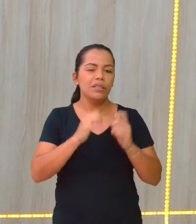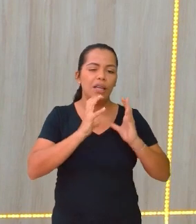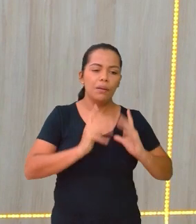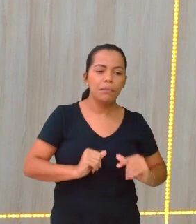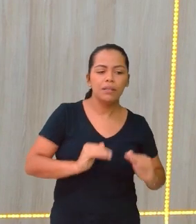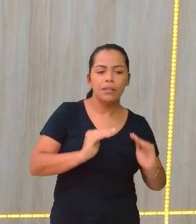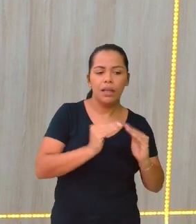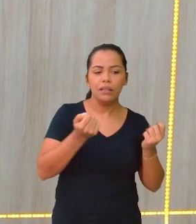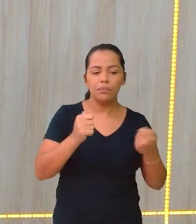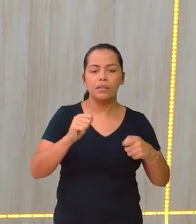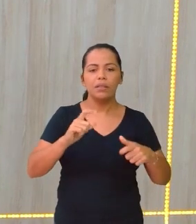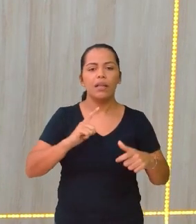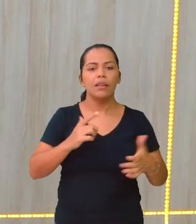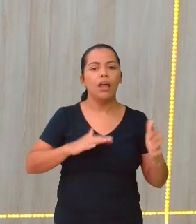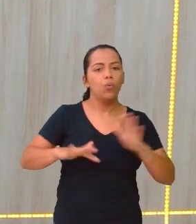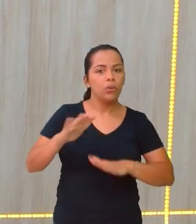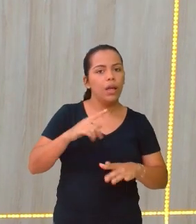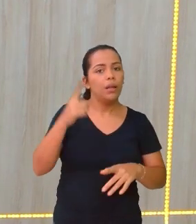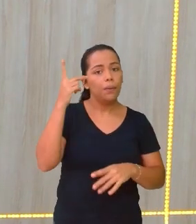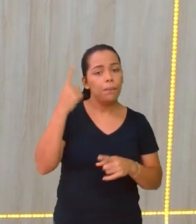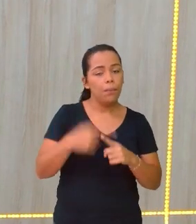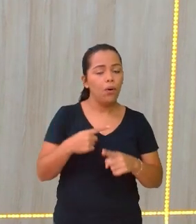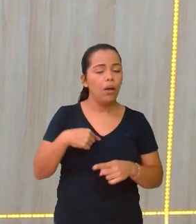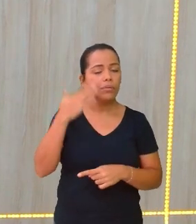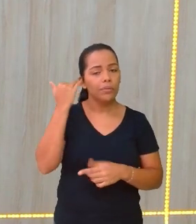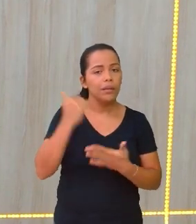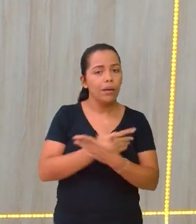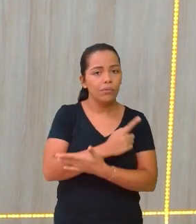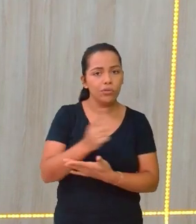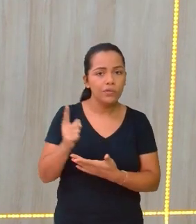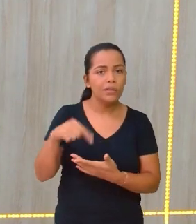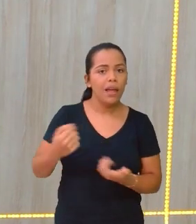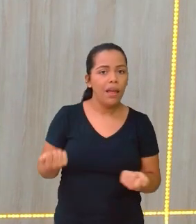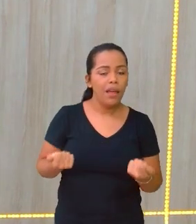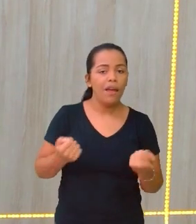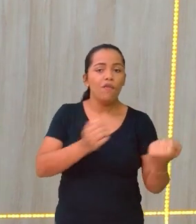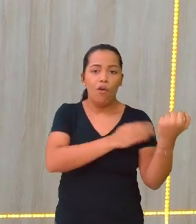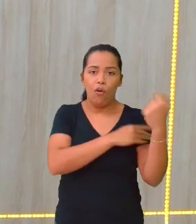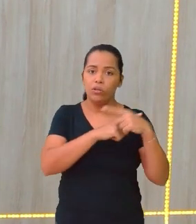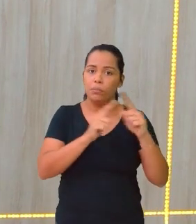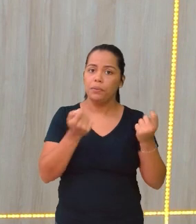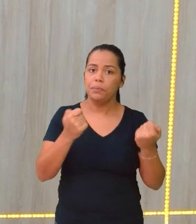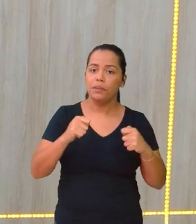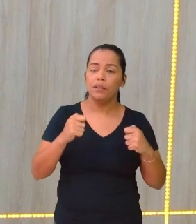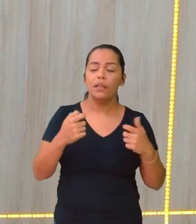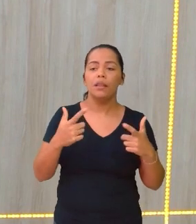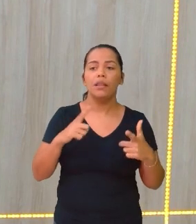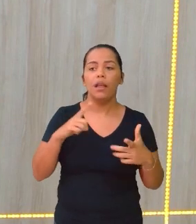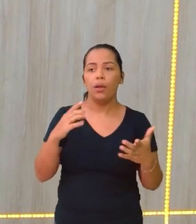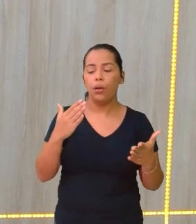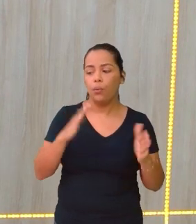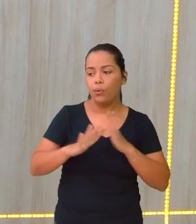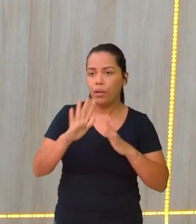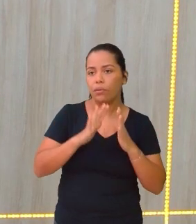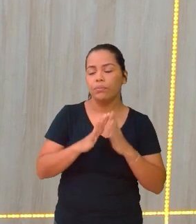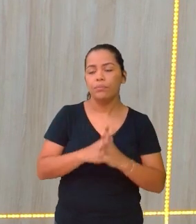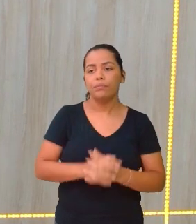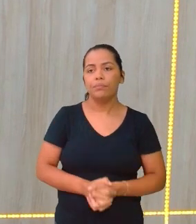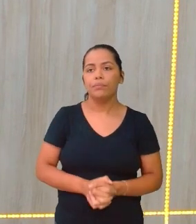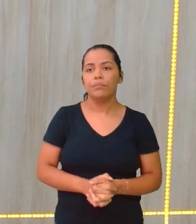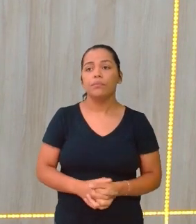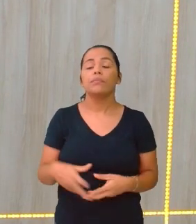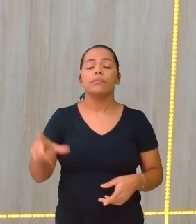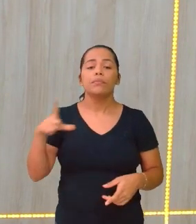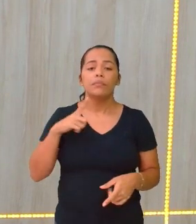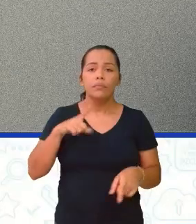porque eu sei que muitos de vocês são fortes para deslocar com facilidade. Mas vamos continuar, o é que eu tenho ainda? Tenho